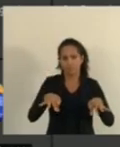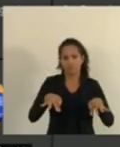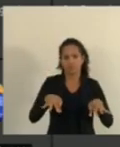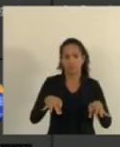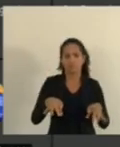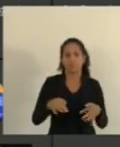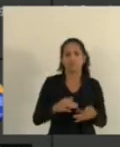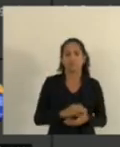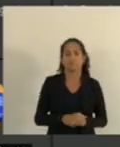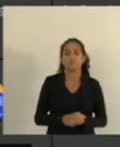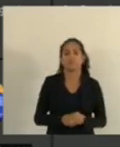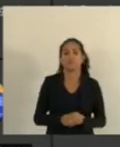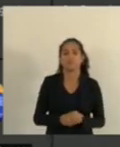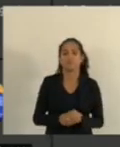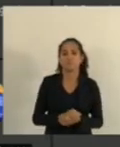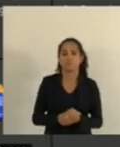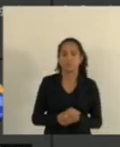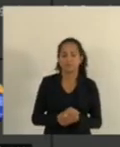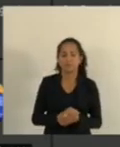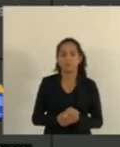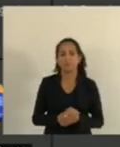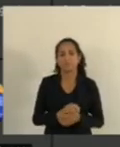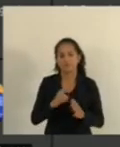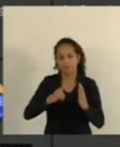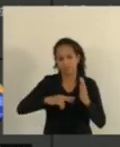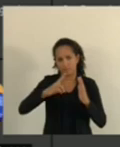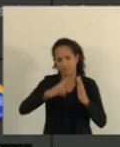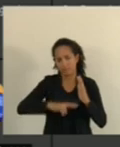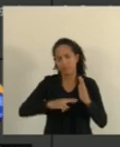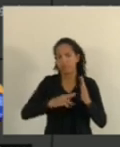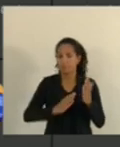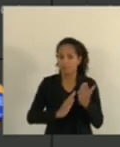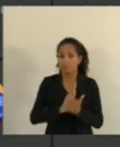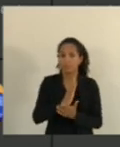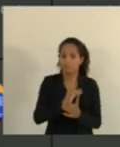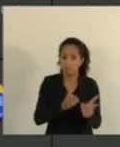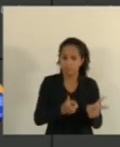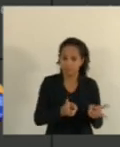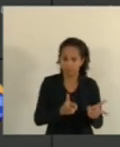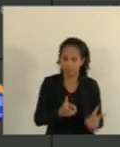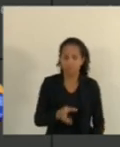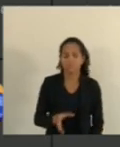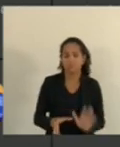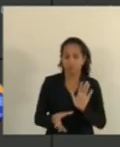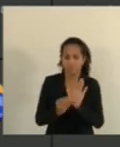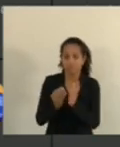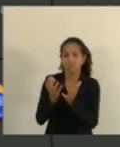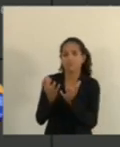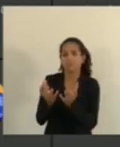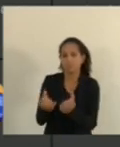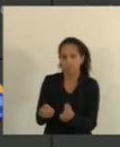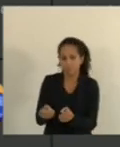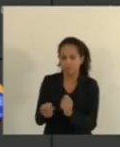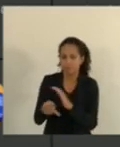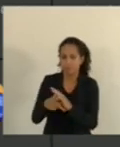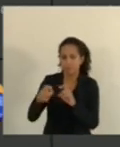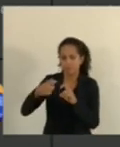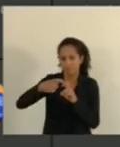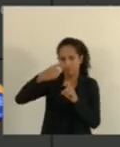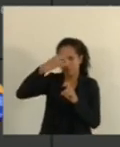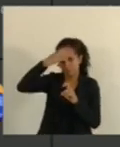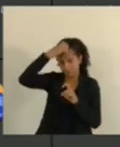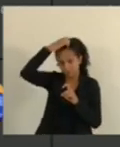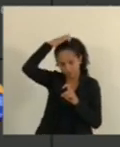A matéria Em relação A redação Final Dar pela aprovação Da mesma Acolhendo a emenda Da doutor Hércules E